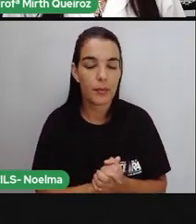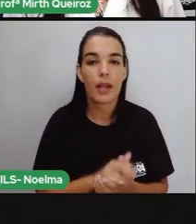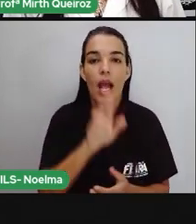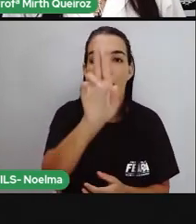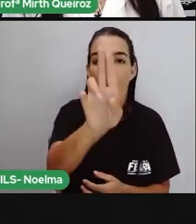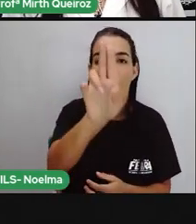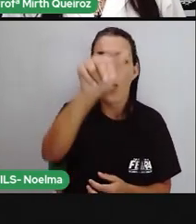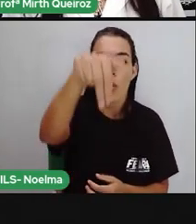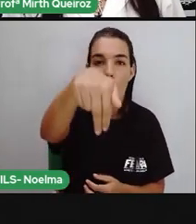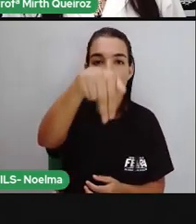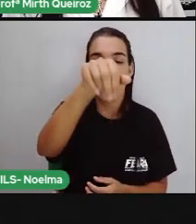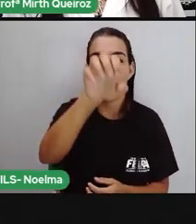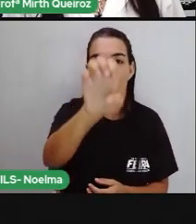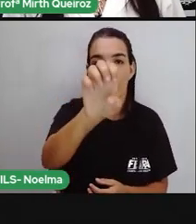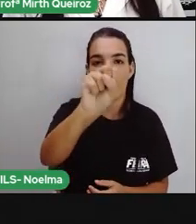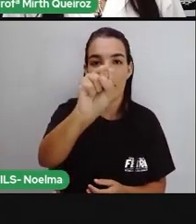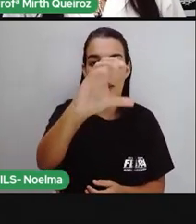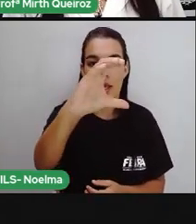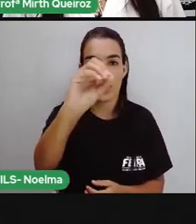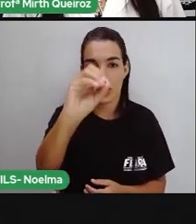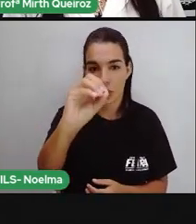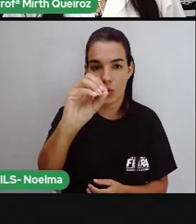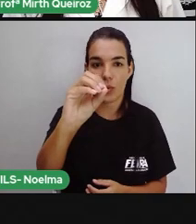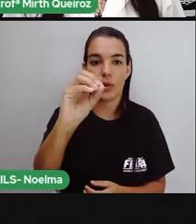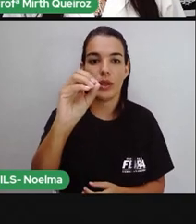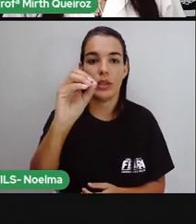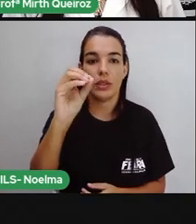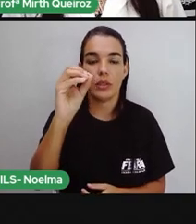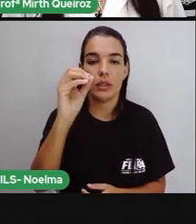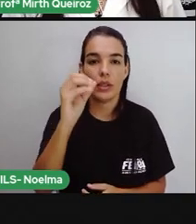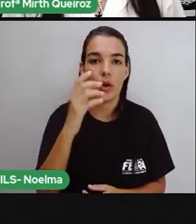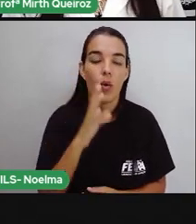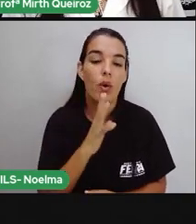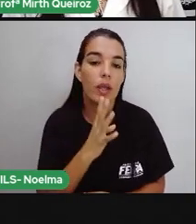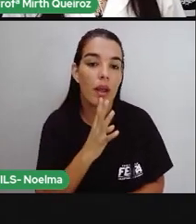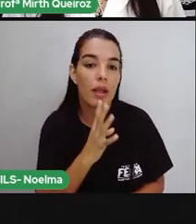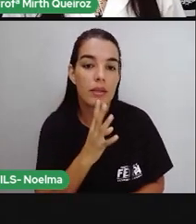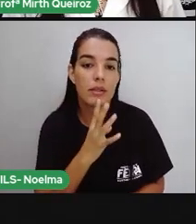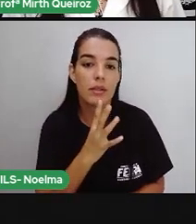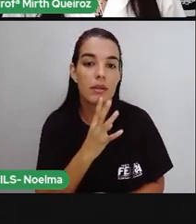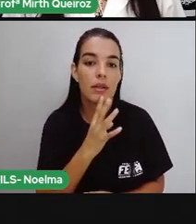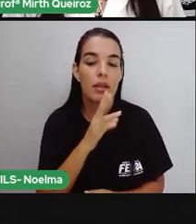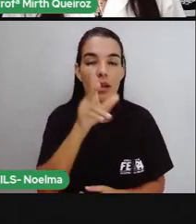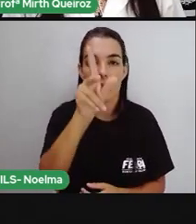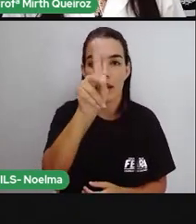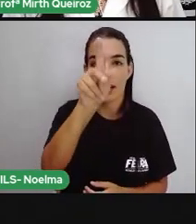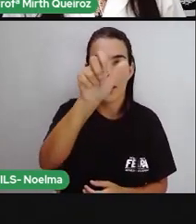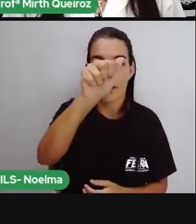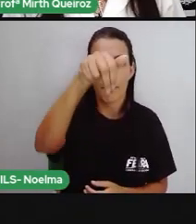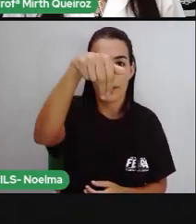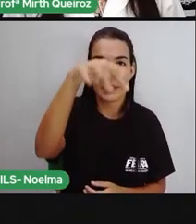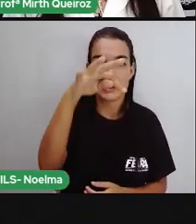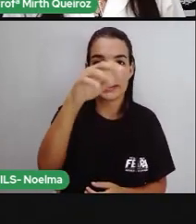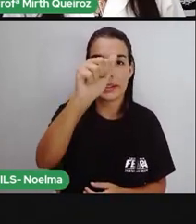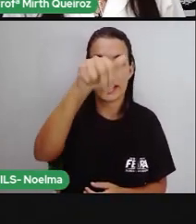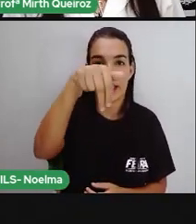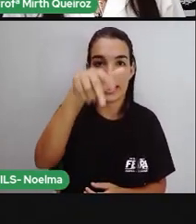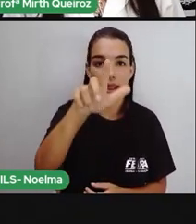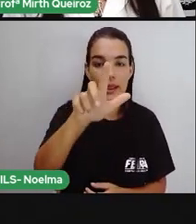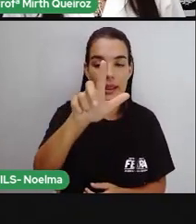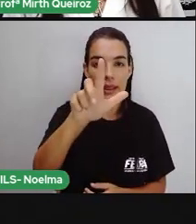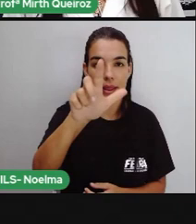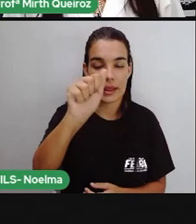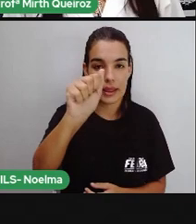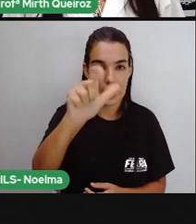natural e reserva da biosfera mundial. Vocês sabiam que o dia 12 de novembro é considerado o dia do